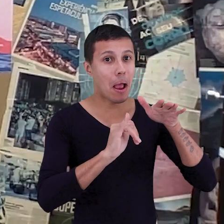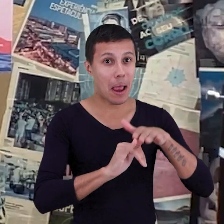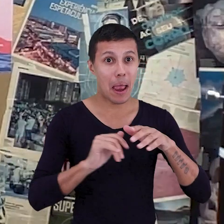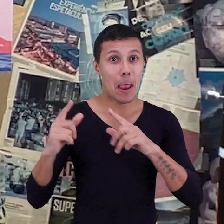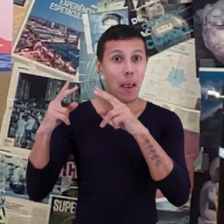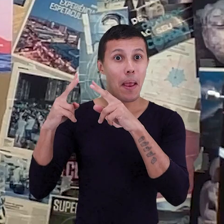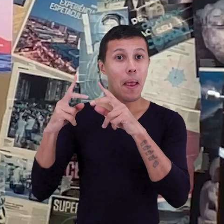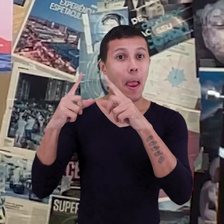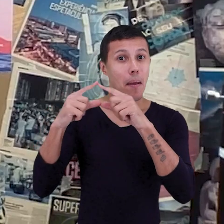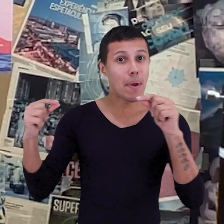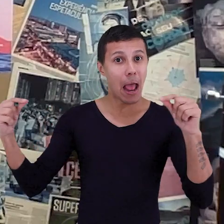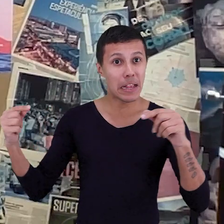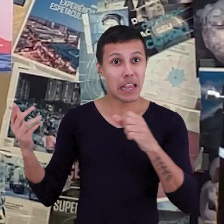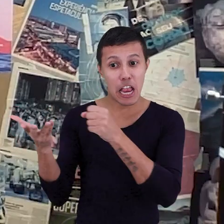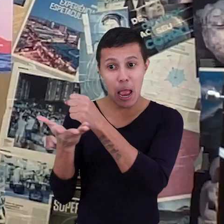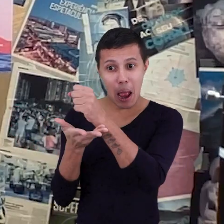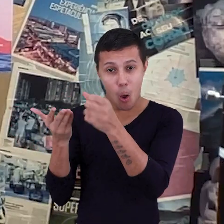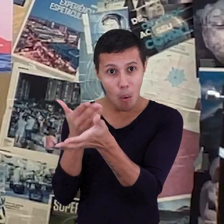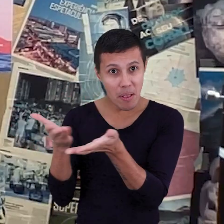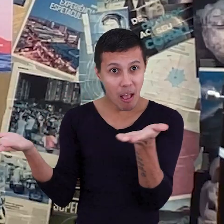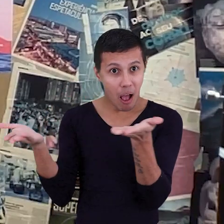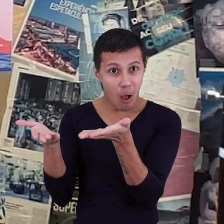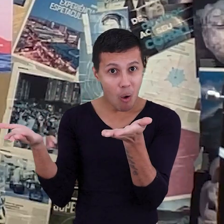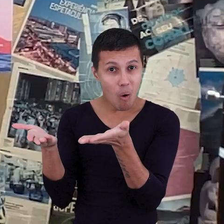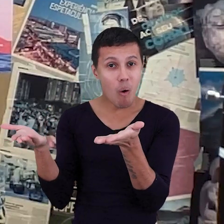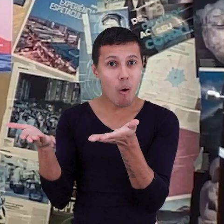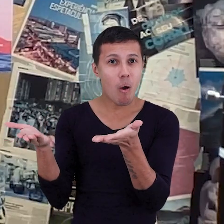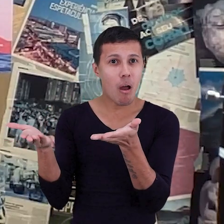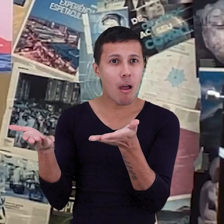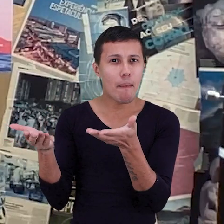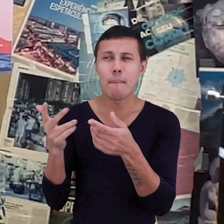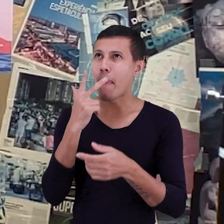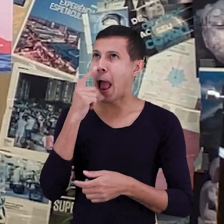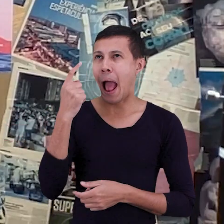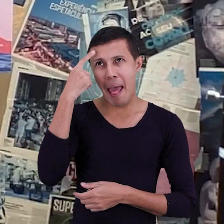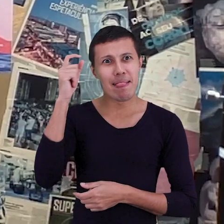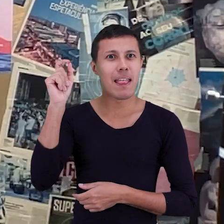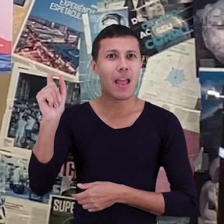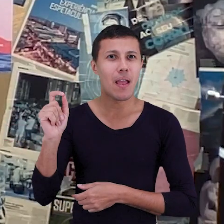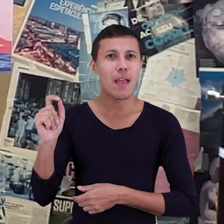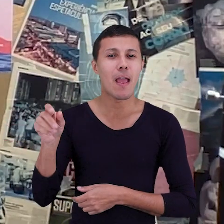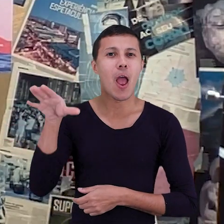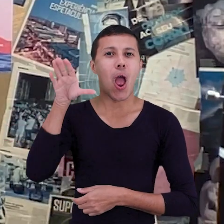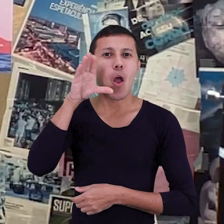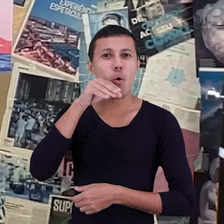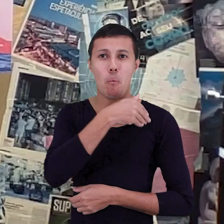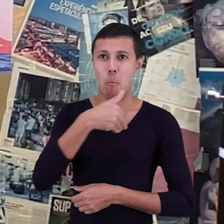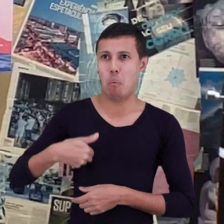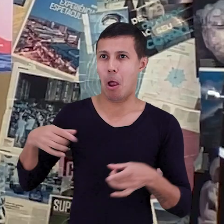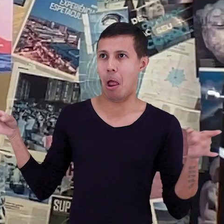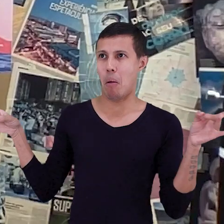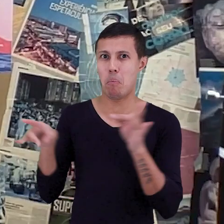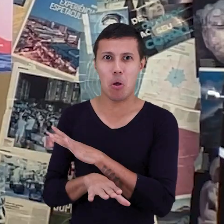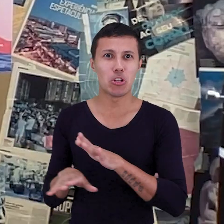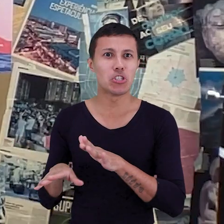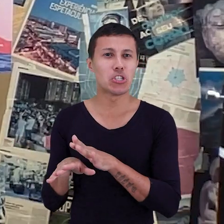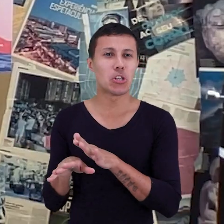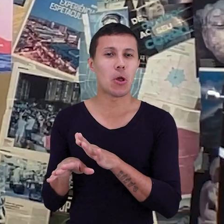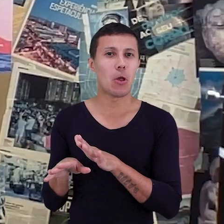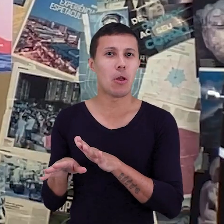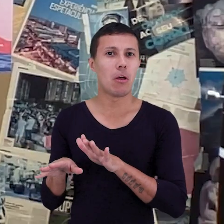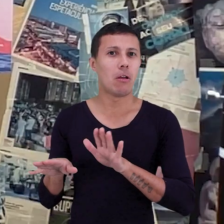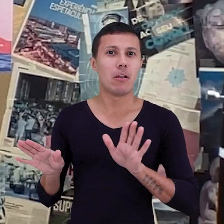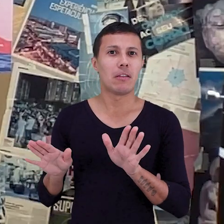Brasília está tentando se estruturar nesse sentido, tirar aquela ideia de funcionalismo público só e criando esse